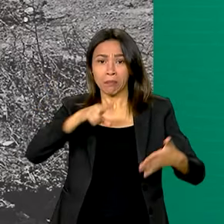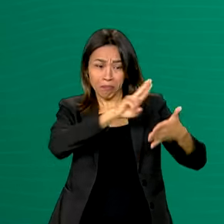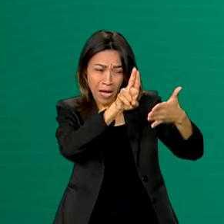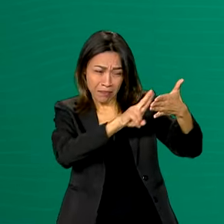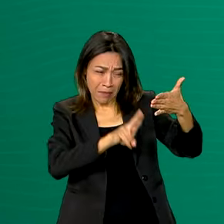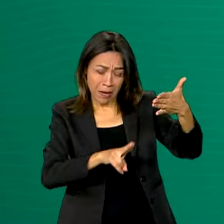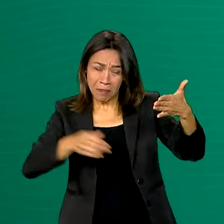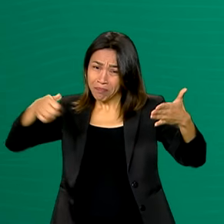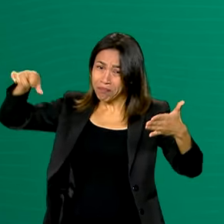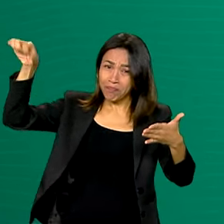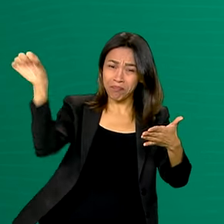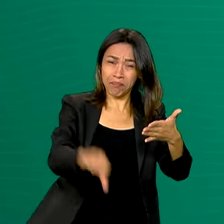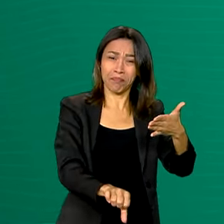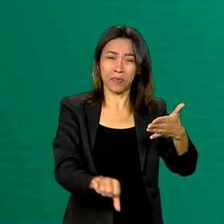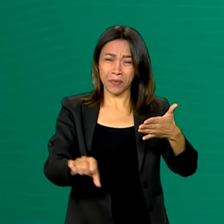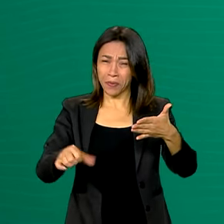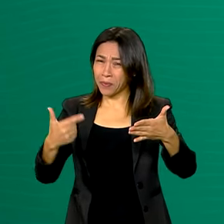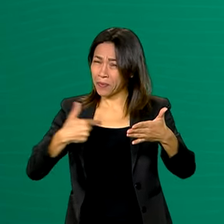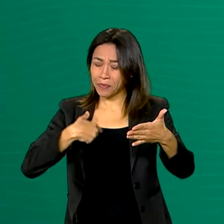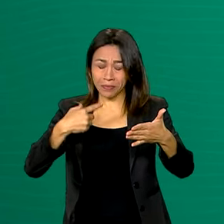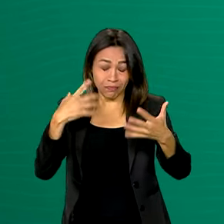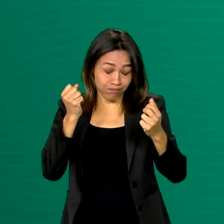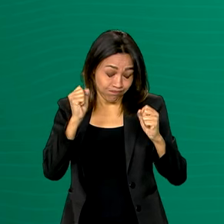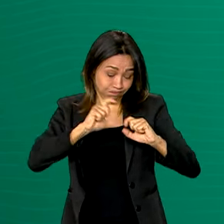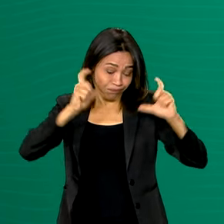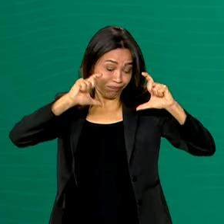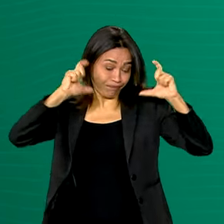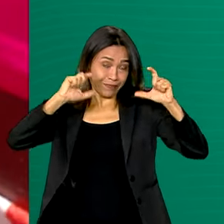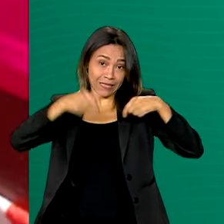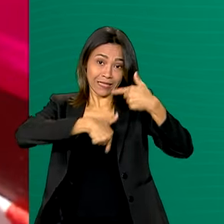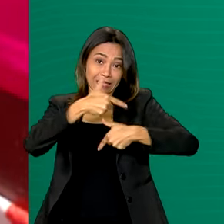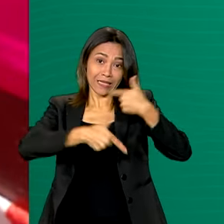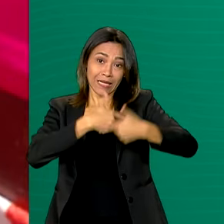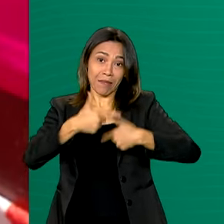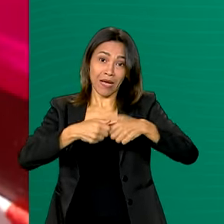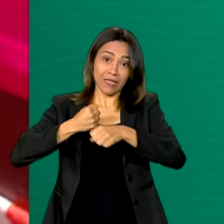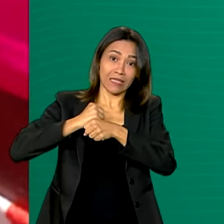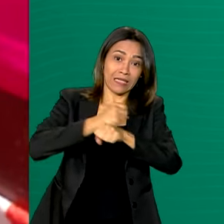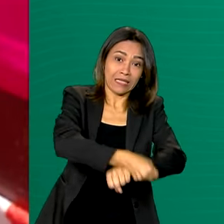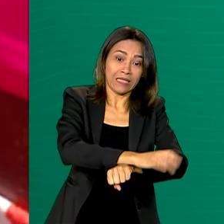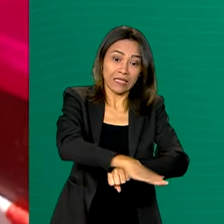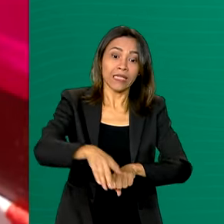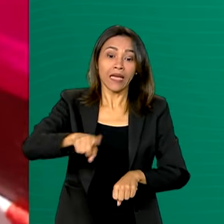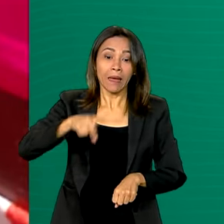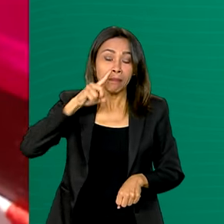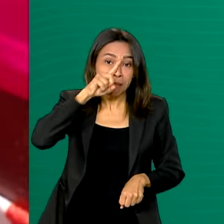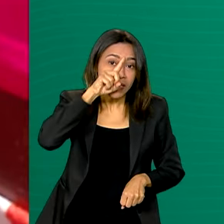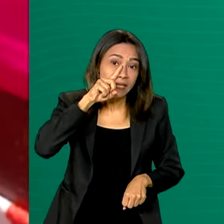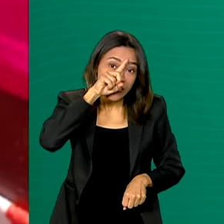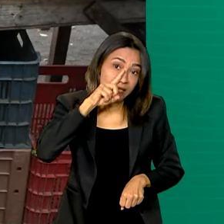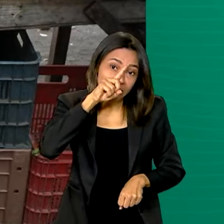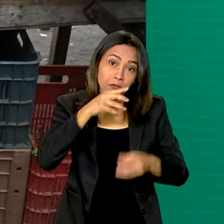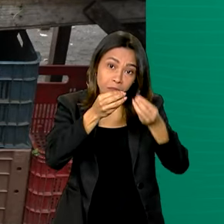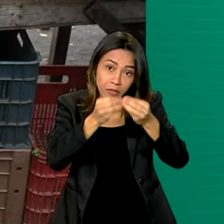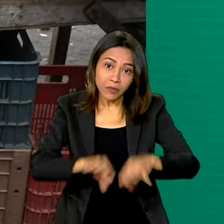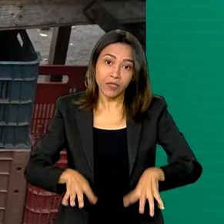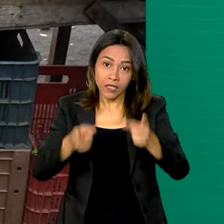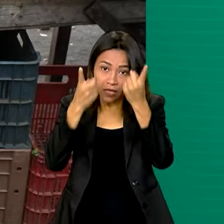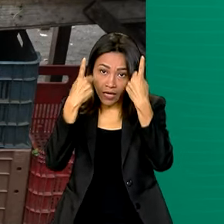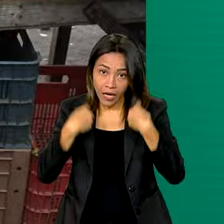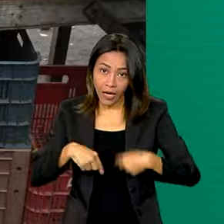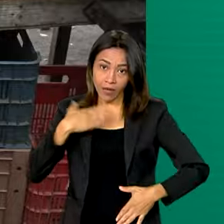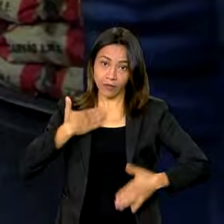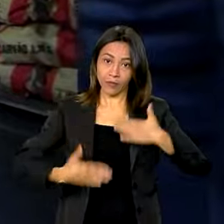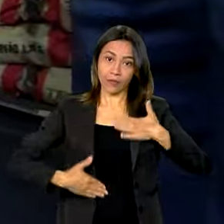piores formas de trabalho infantil, ou seja, aquelas que mais representam riscos para o desenvolvimento físico e